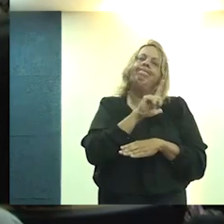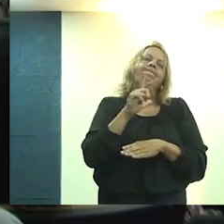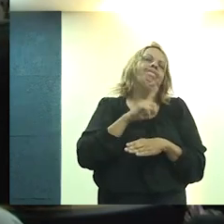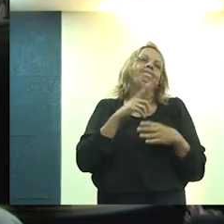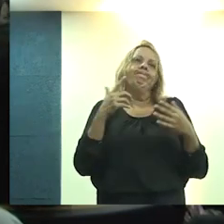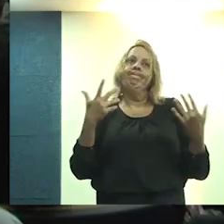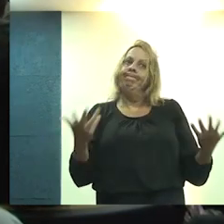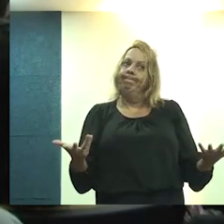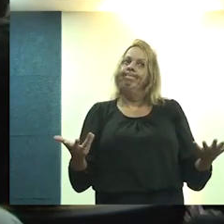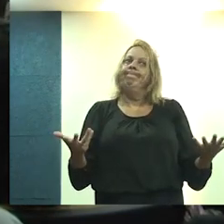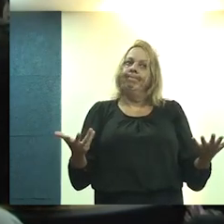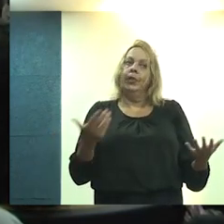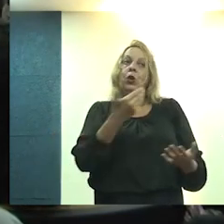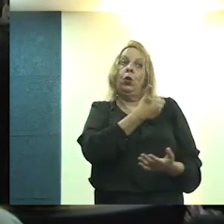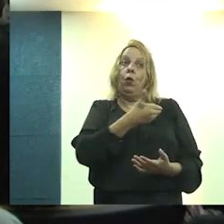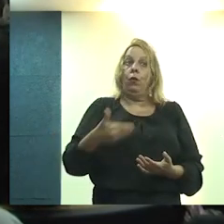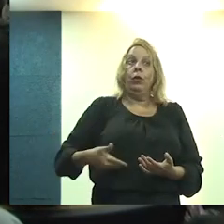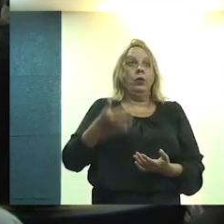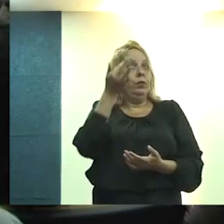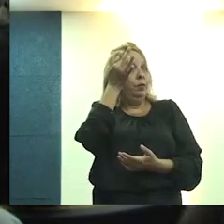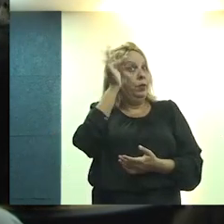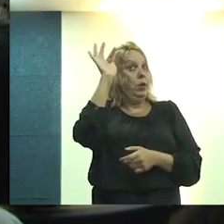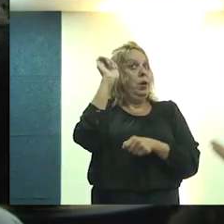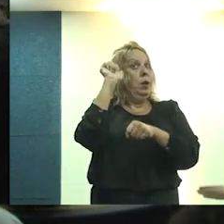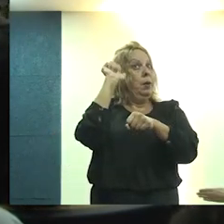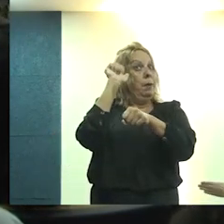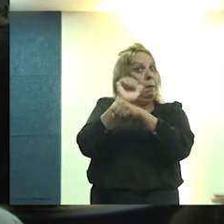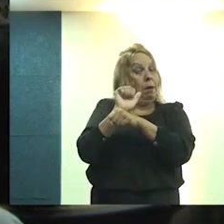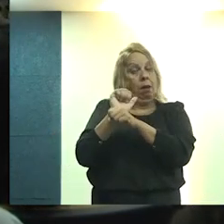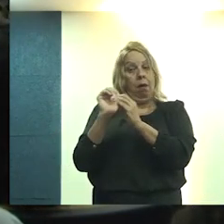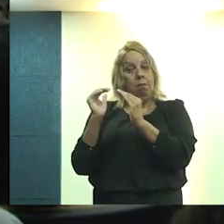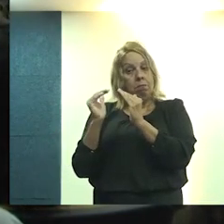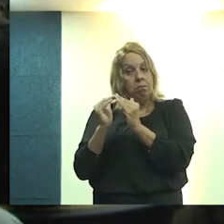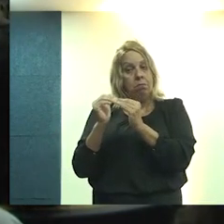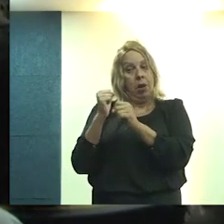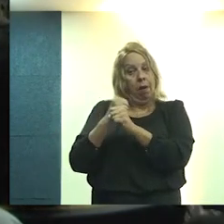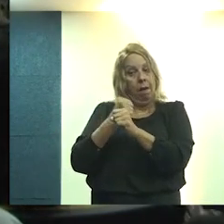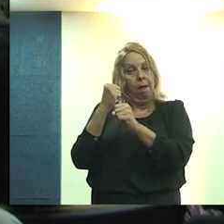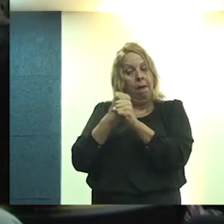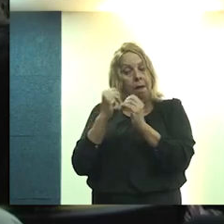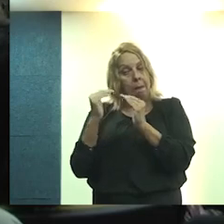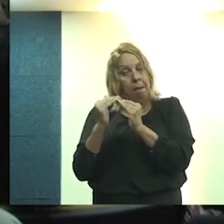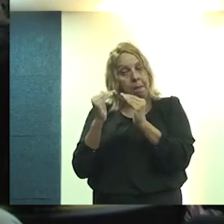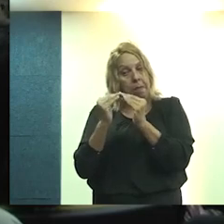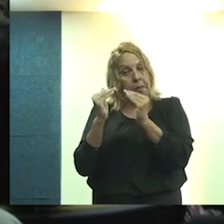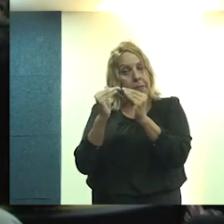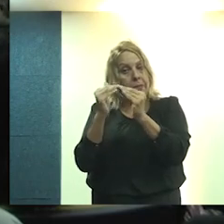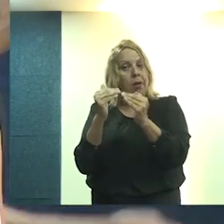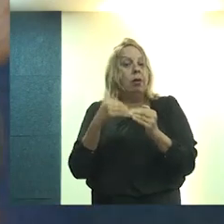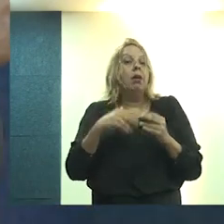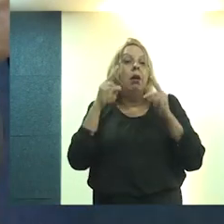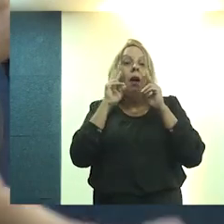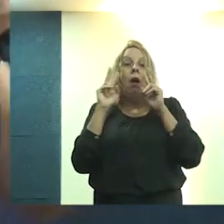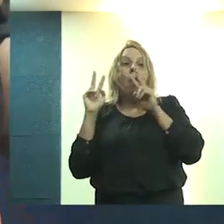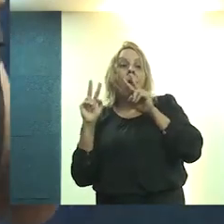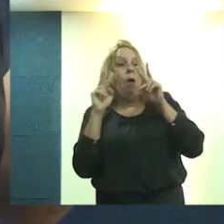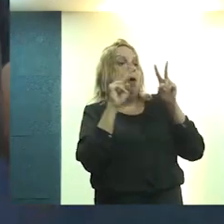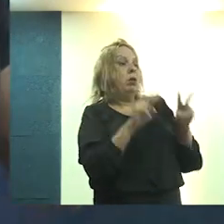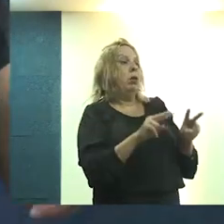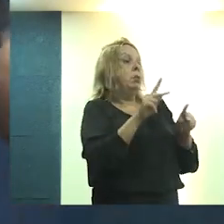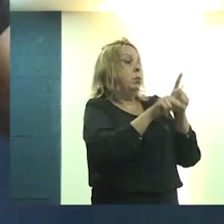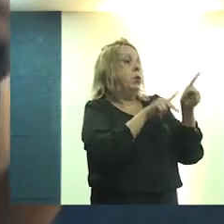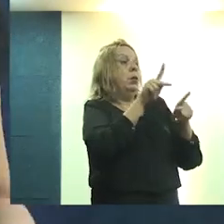os Uber. Então, o governo federal precisa parar de olhar para a conjunta habitacional e começar a olhar